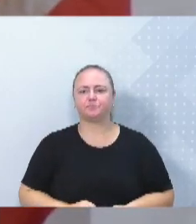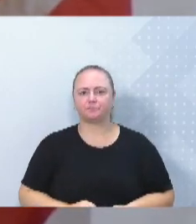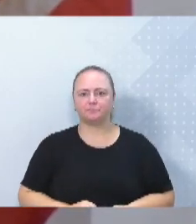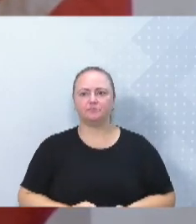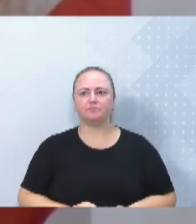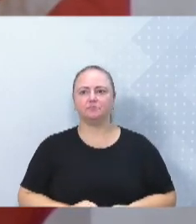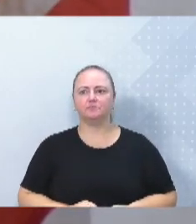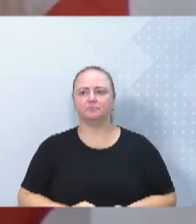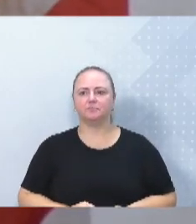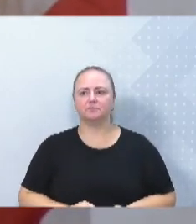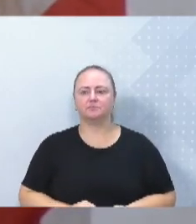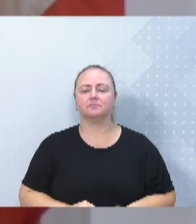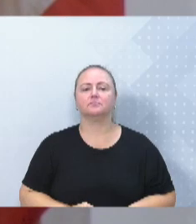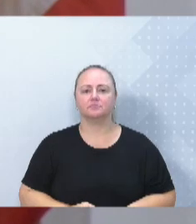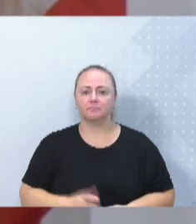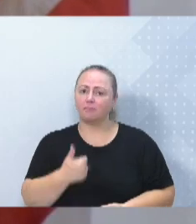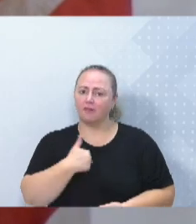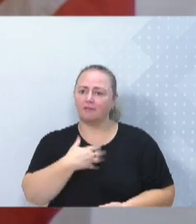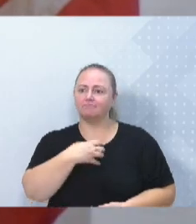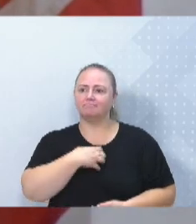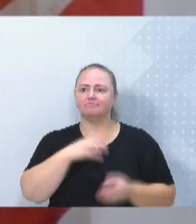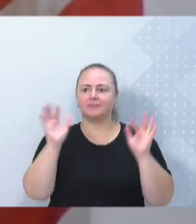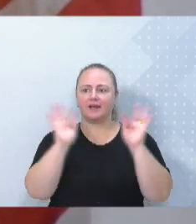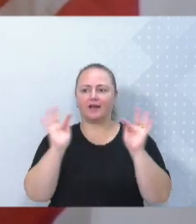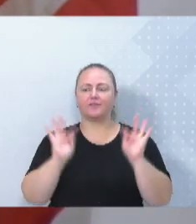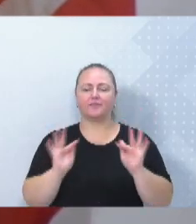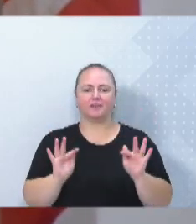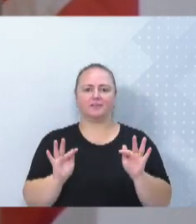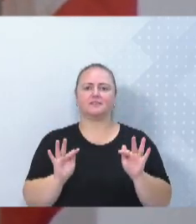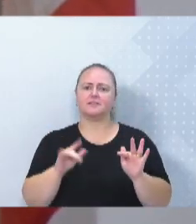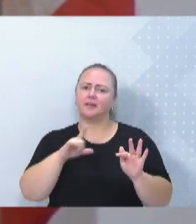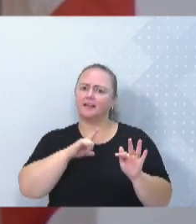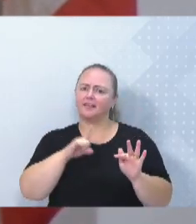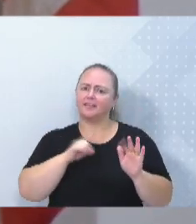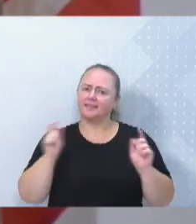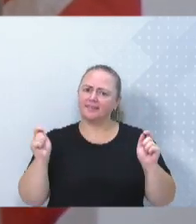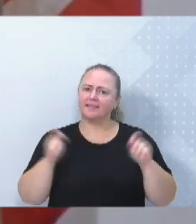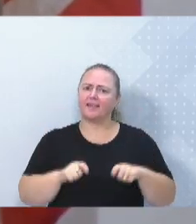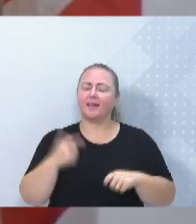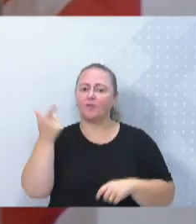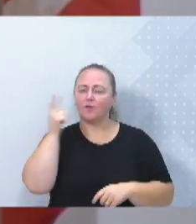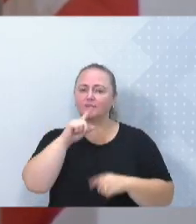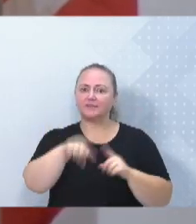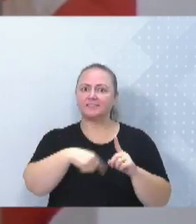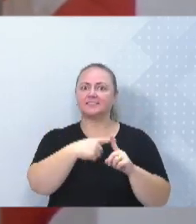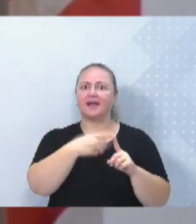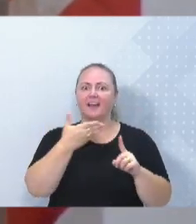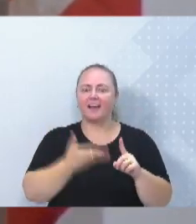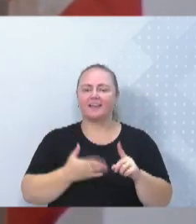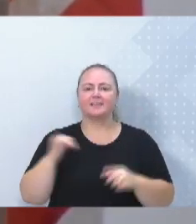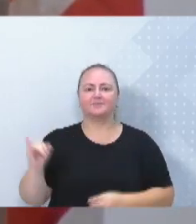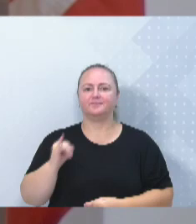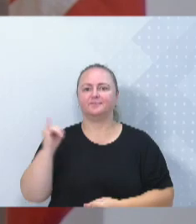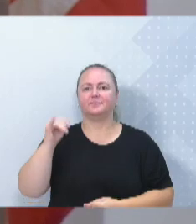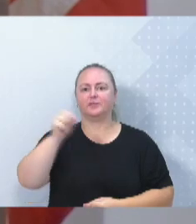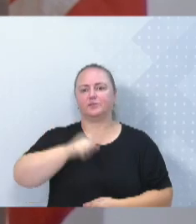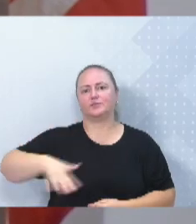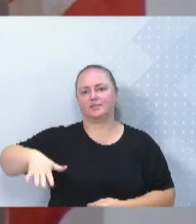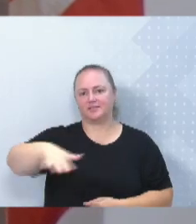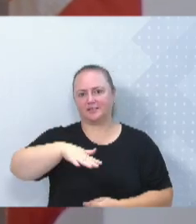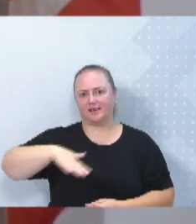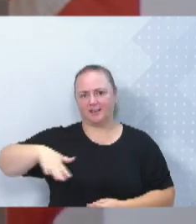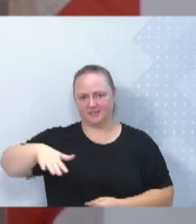gente tem e eu fico muito feliz porque nós temos essa possibilidade de fazer algumas coisas bem importantes para a sociedade juntos.